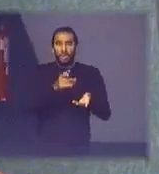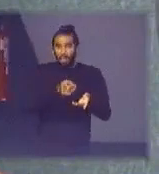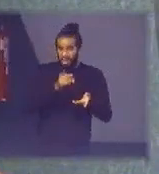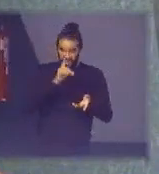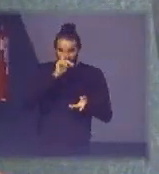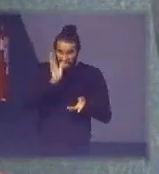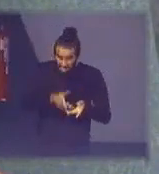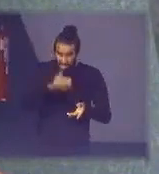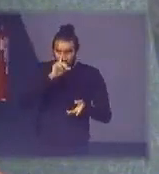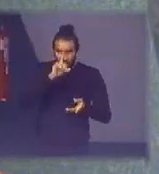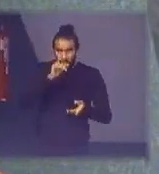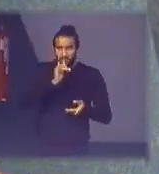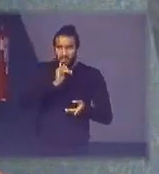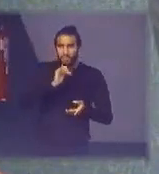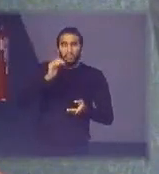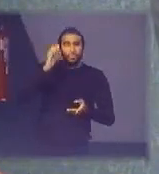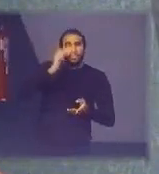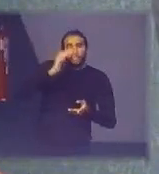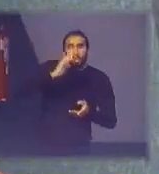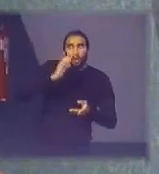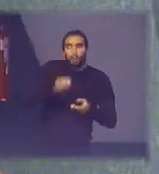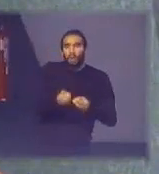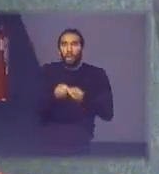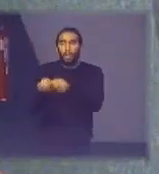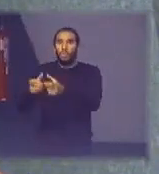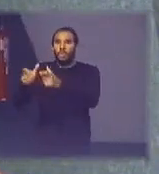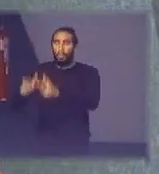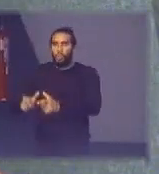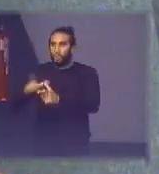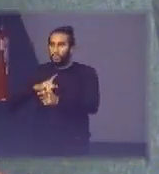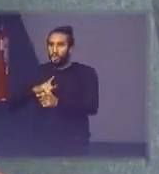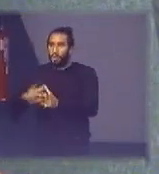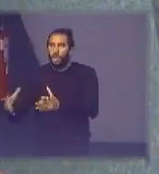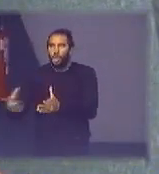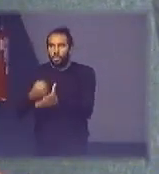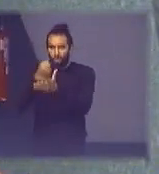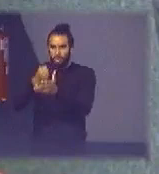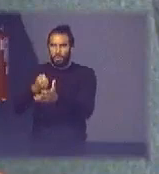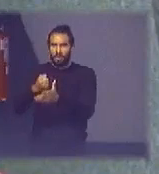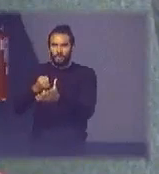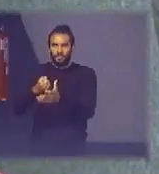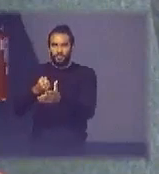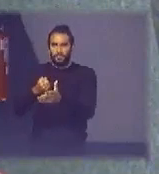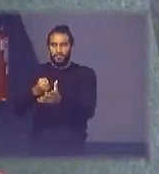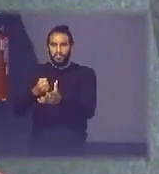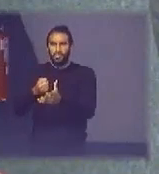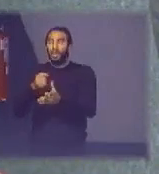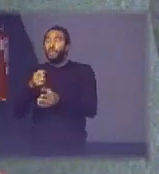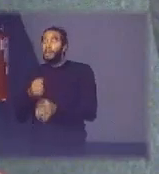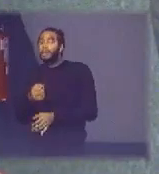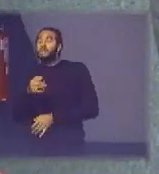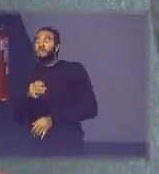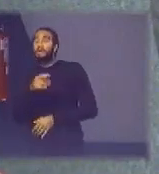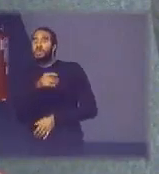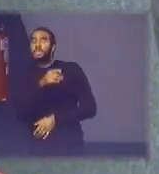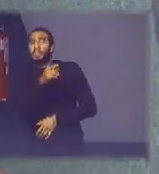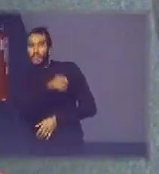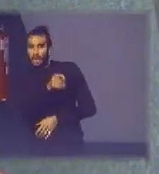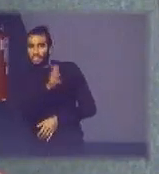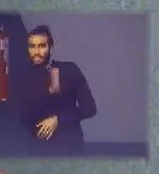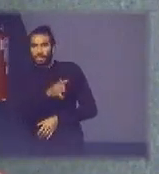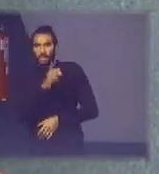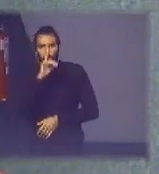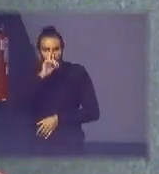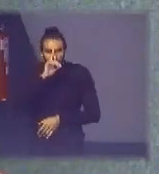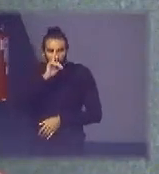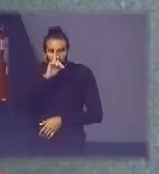celular para jogar num ponto de coleta se é entendido como perigoso então até o coletor